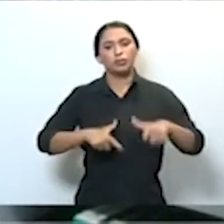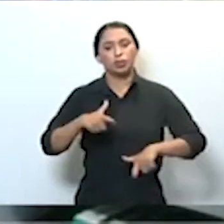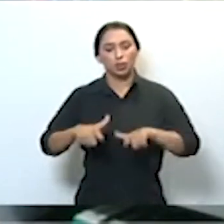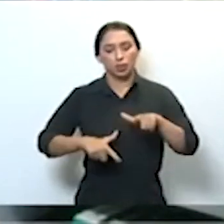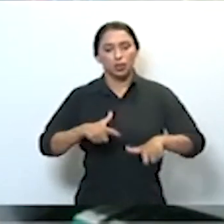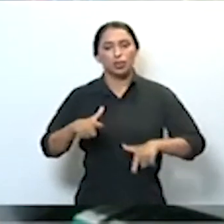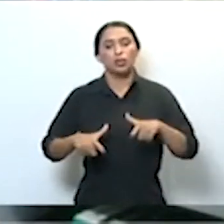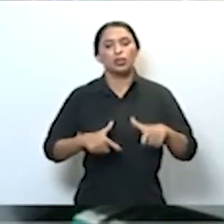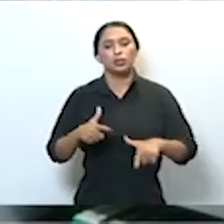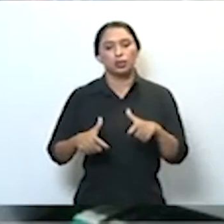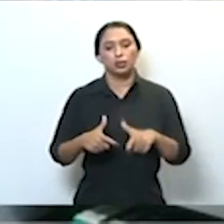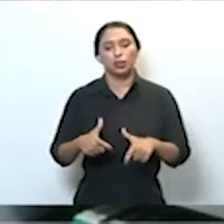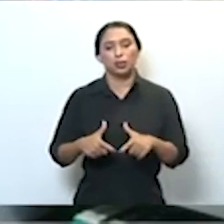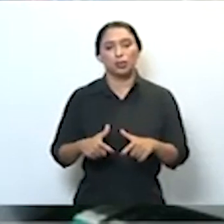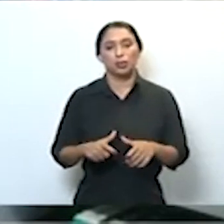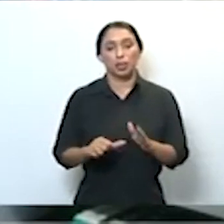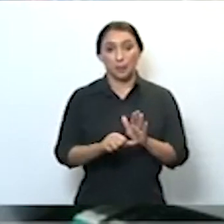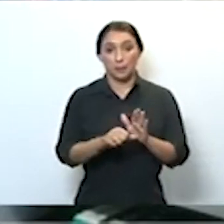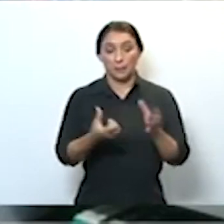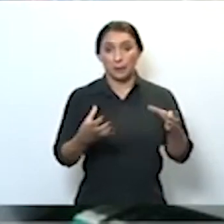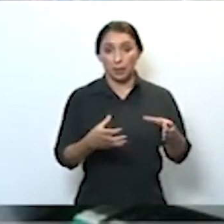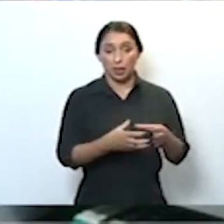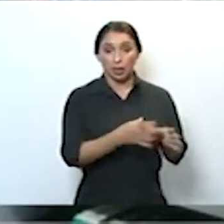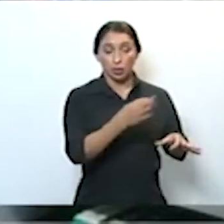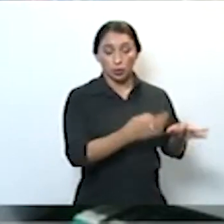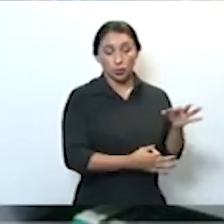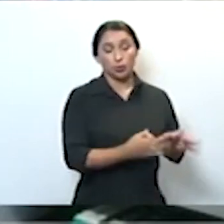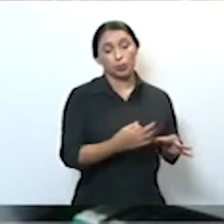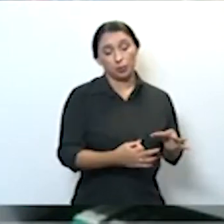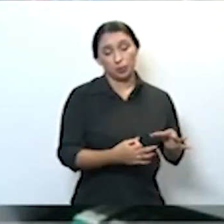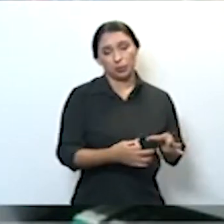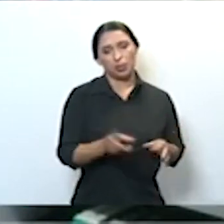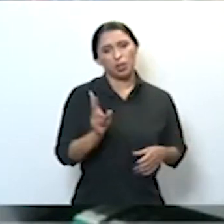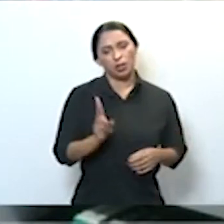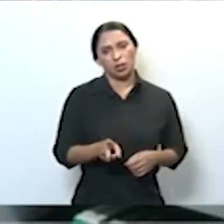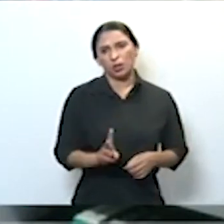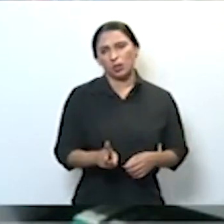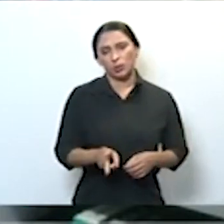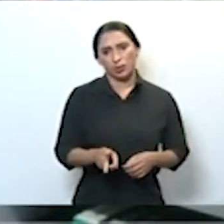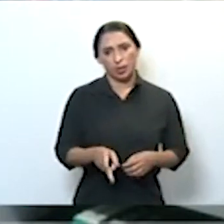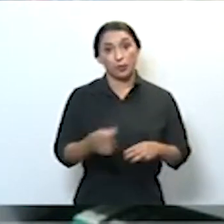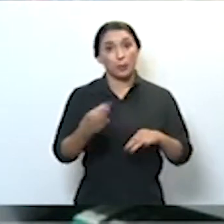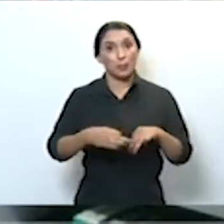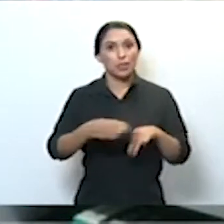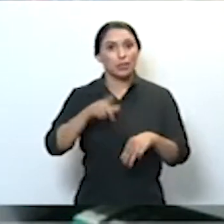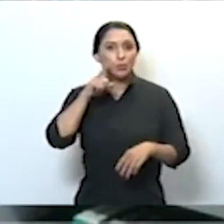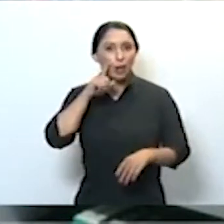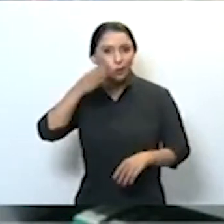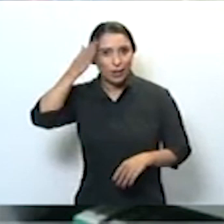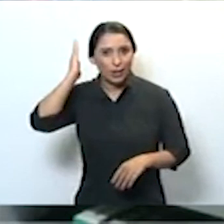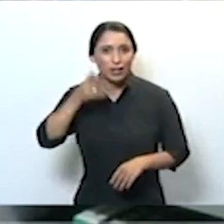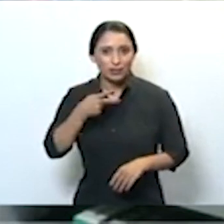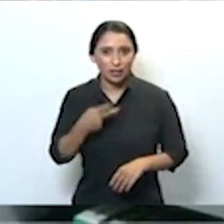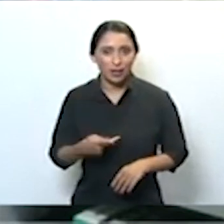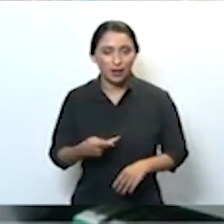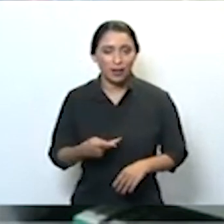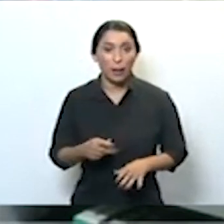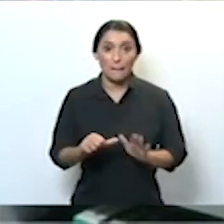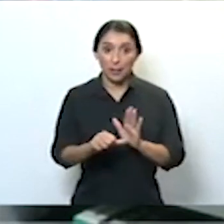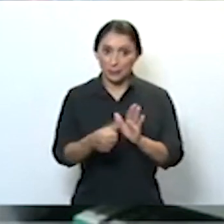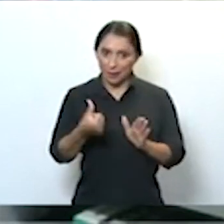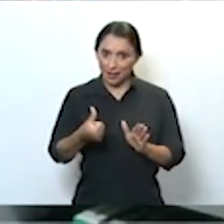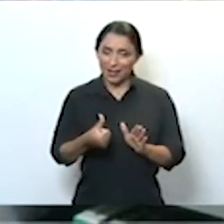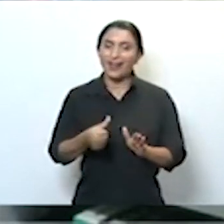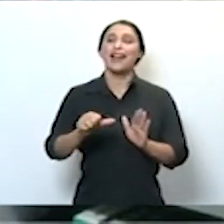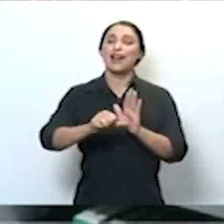atuação dessa primeira turma. Como sempre ouviu o ministro Marco Aurélio falar, a primeira é a primeira.